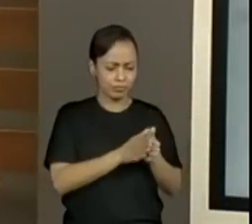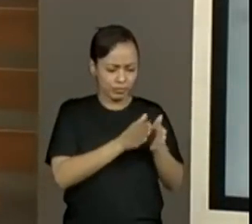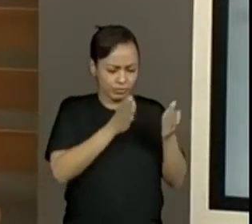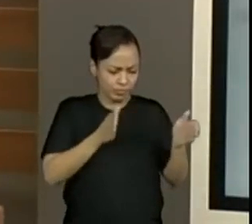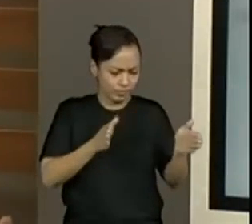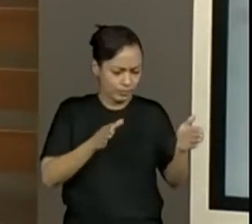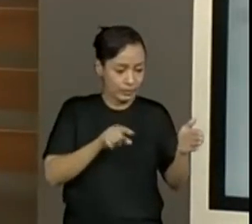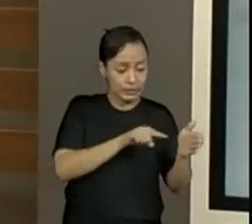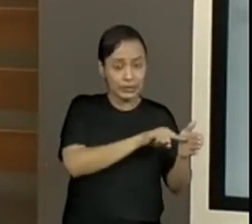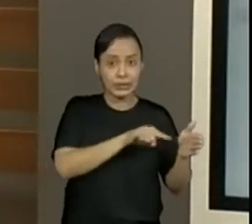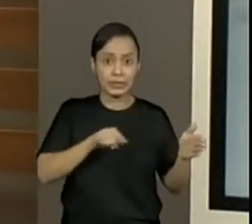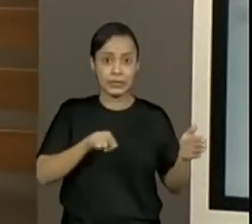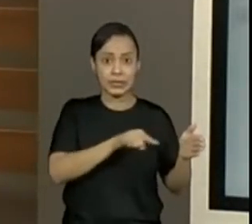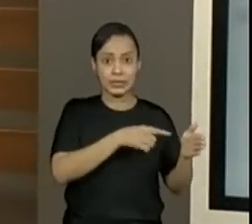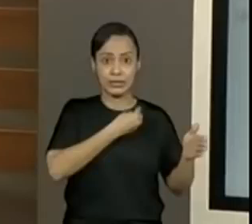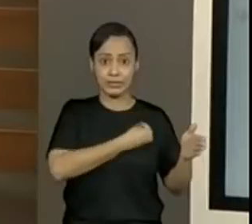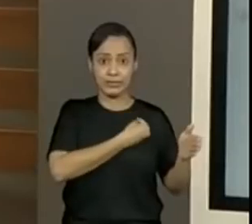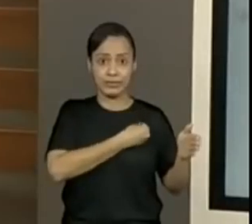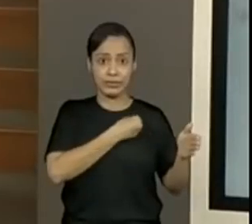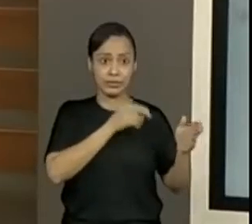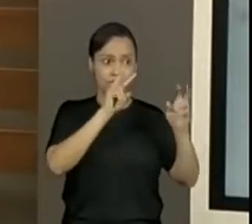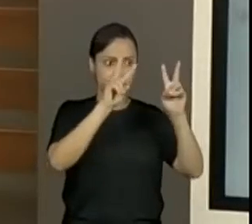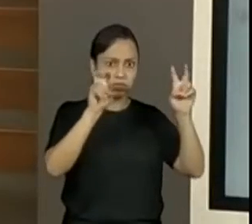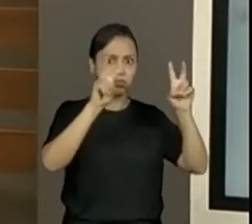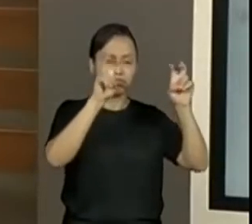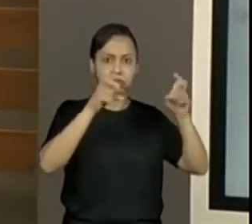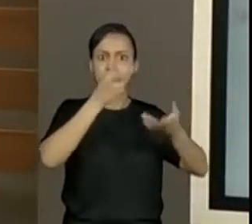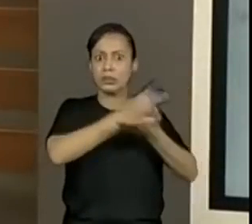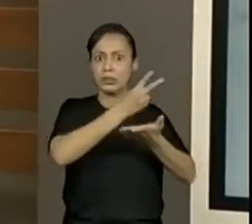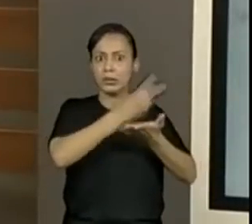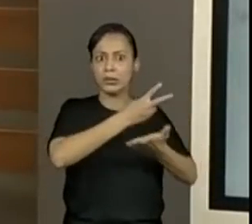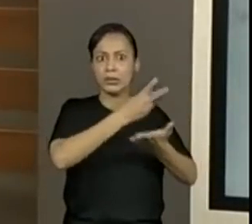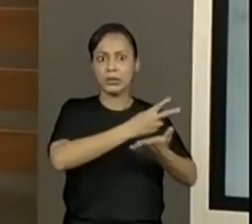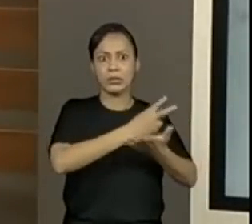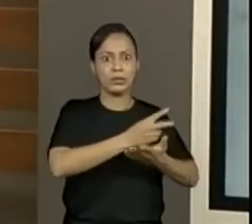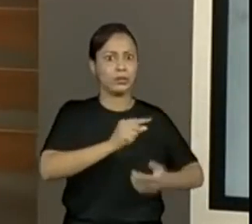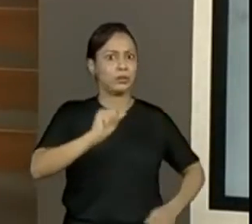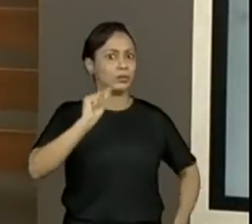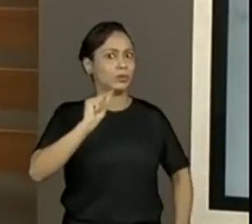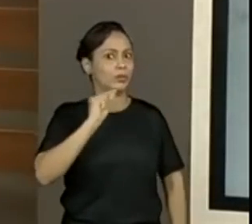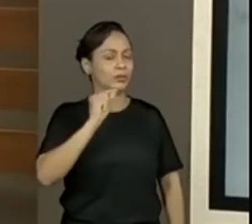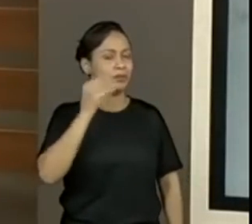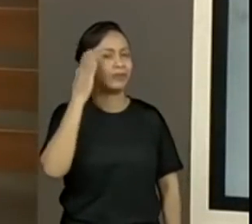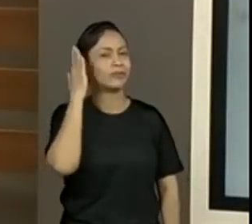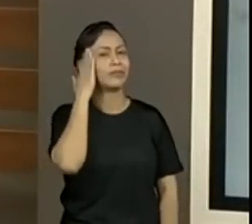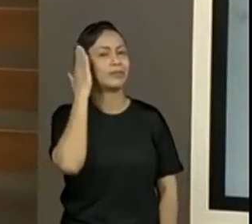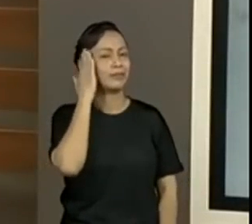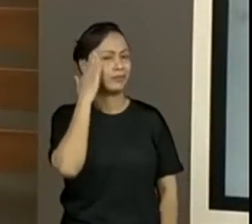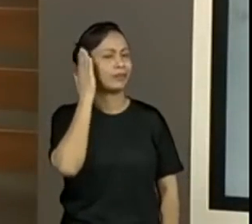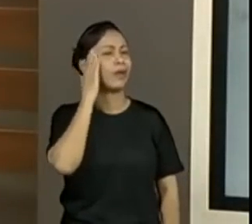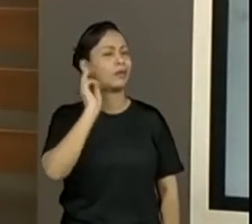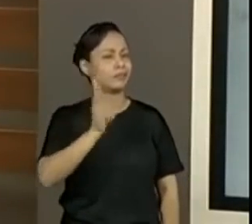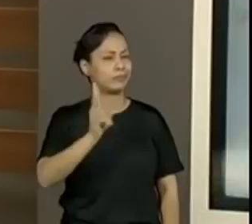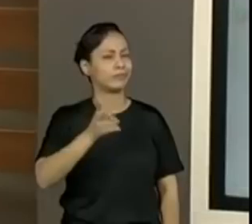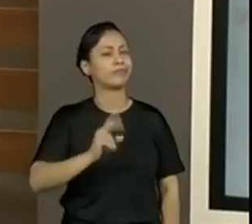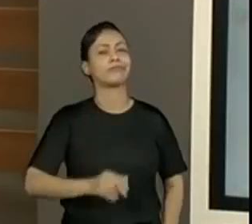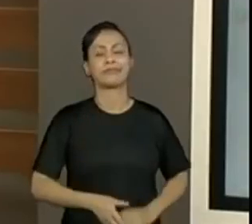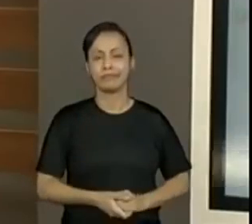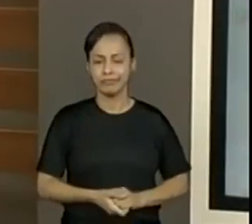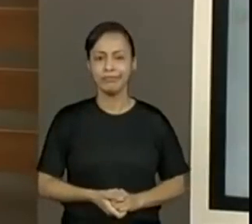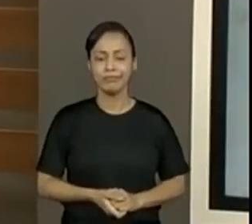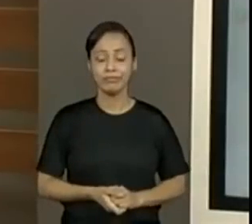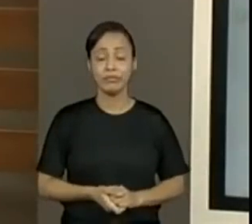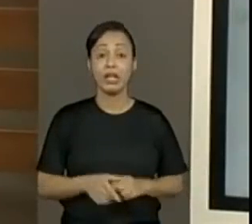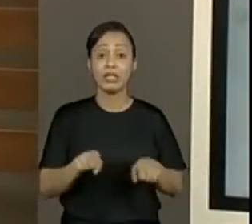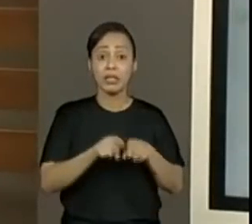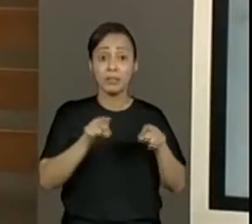mais forte algumas notícias. Agora vocês devem estar ouvindo uma em específico e devem estar contando aí qual que é. Teve uma